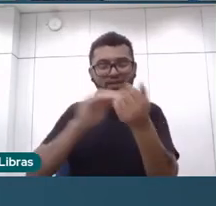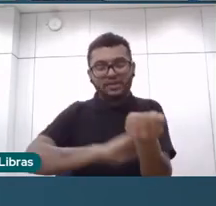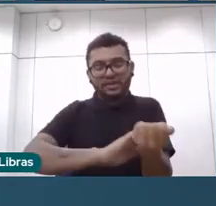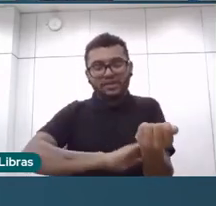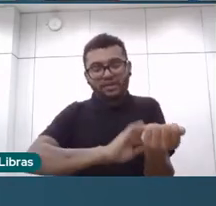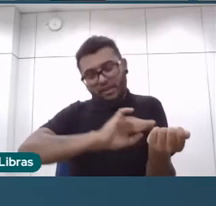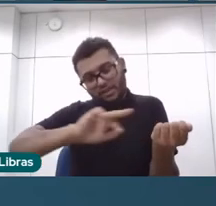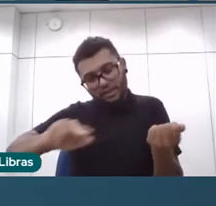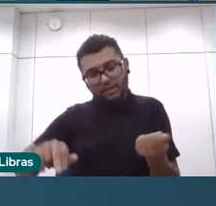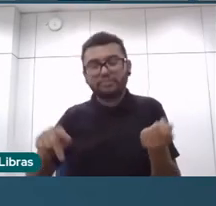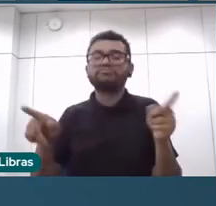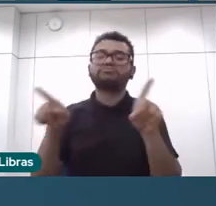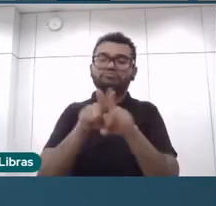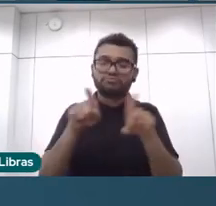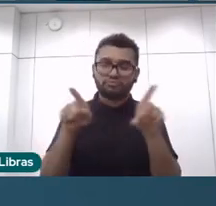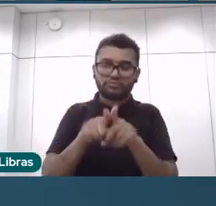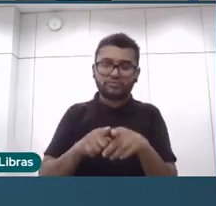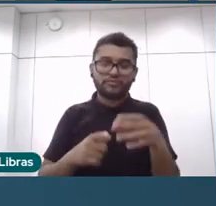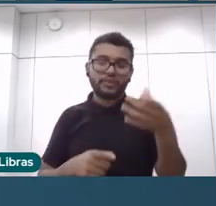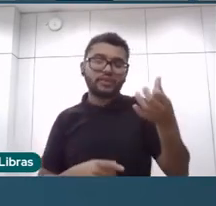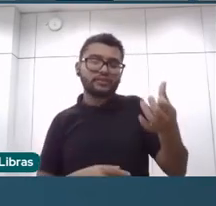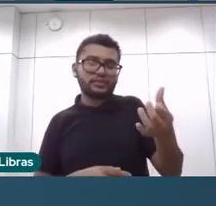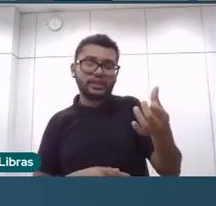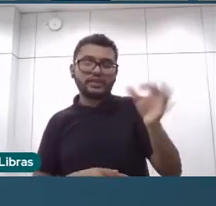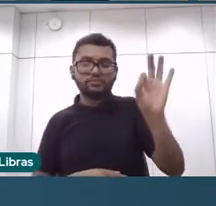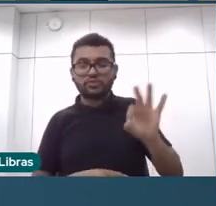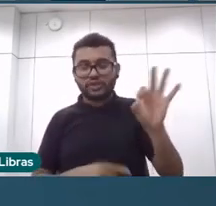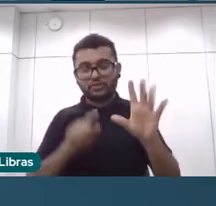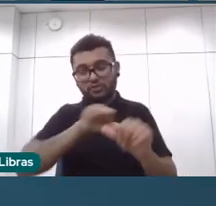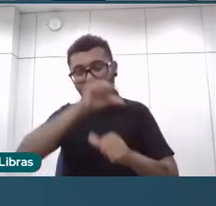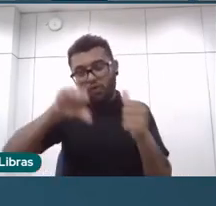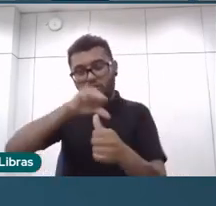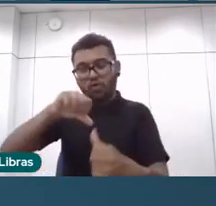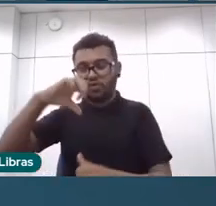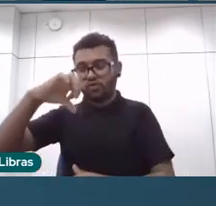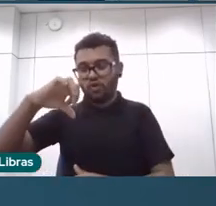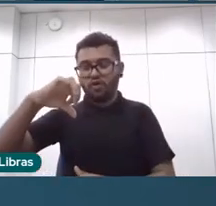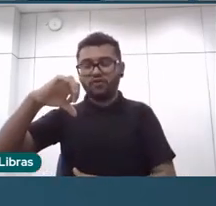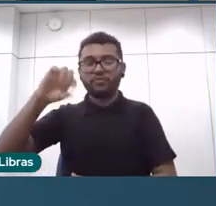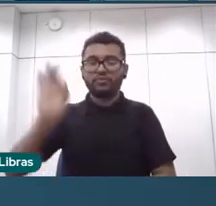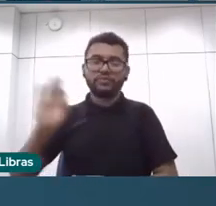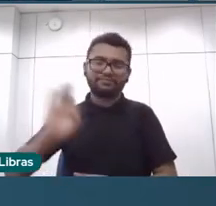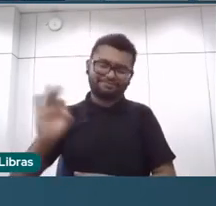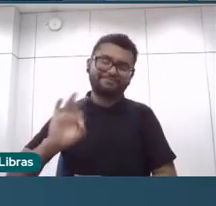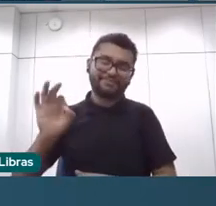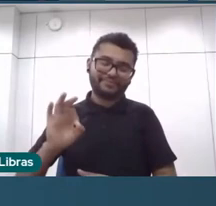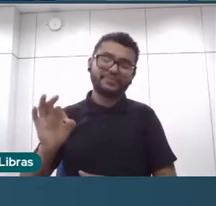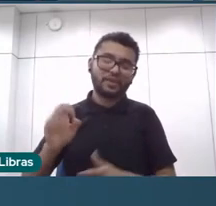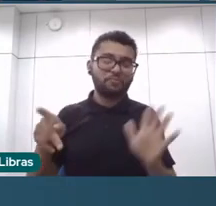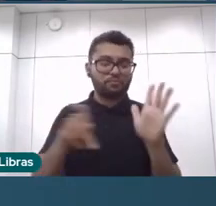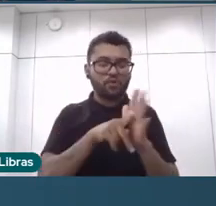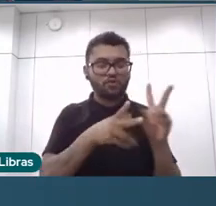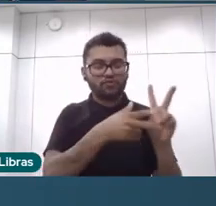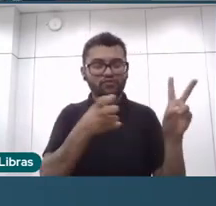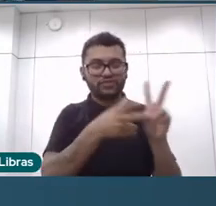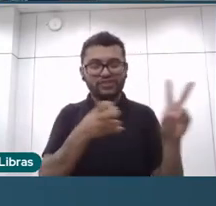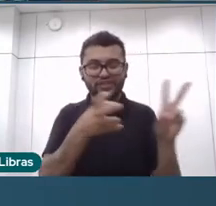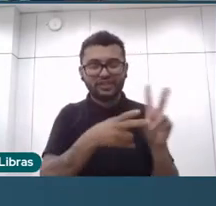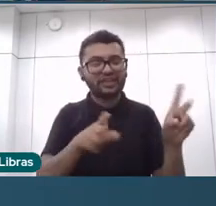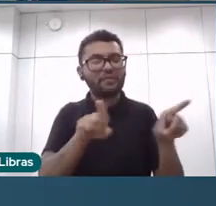dúvida nenhuma, o 6 para 9 tem a ver com igualdade racial e o 0,1 para 0,4 tem a ver com povos indígenas, sem dúvida nenhuma.